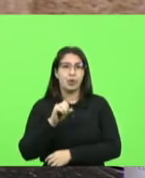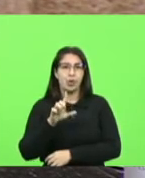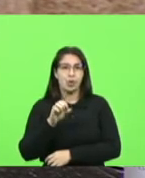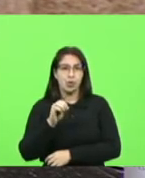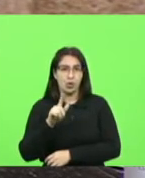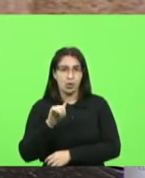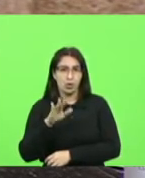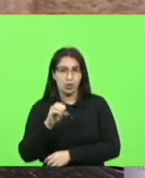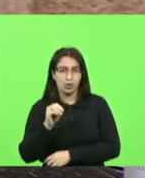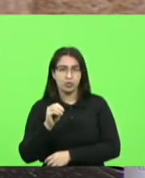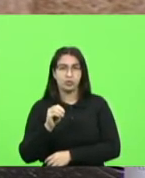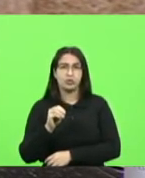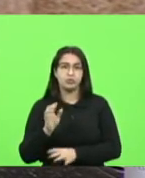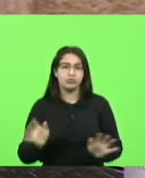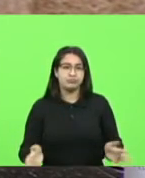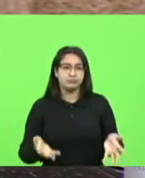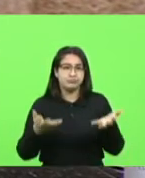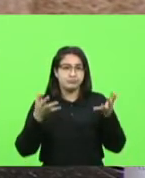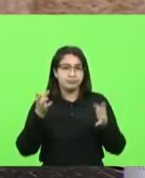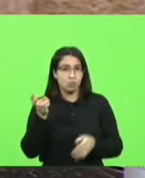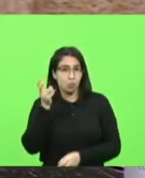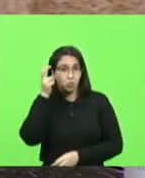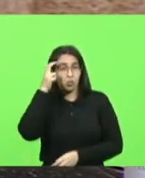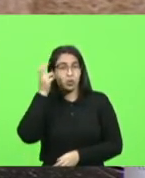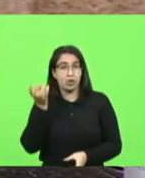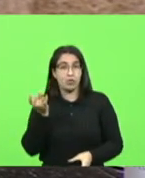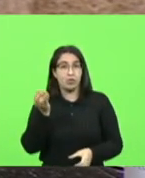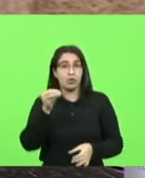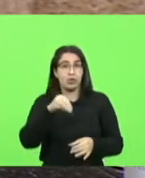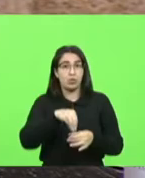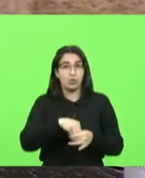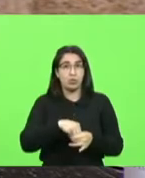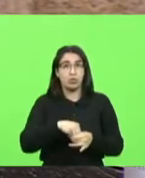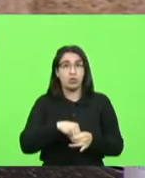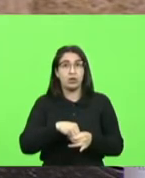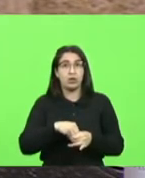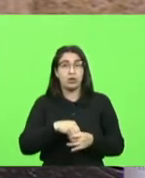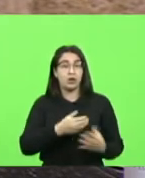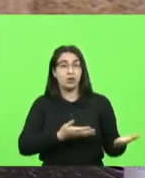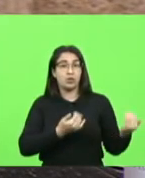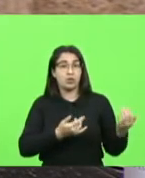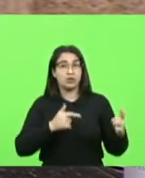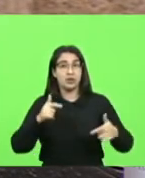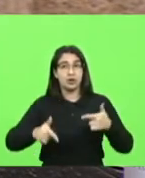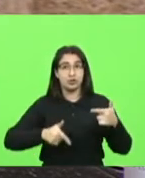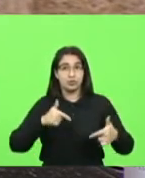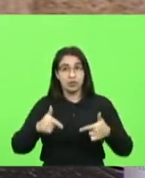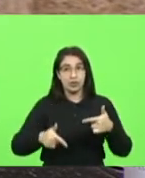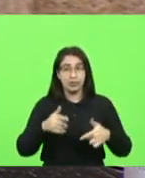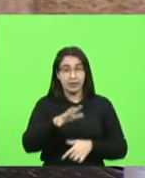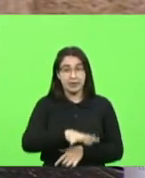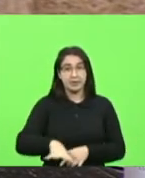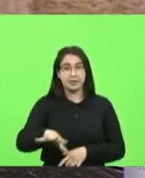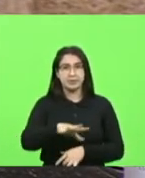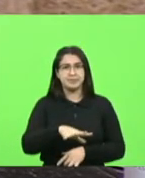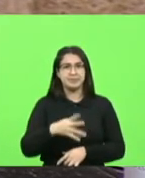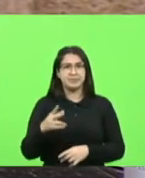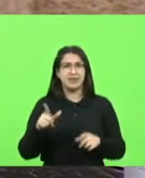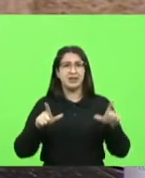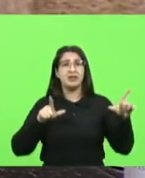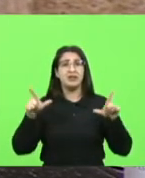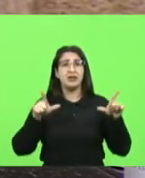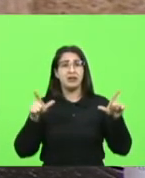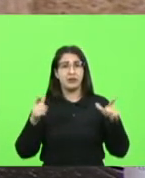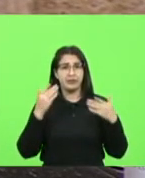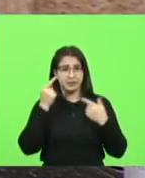inclusive incluir os nossos adolescentes depois no mercado de trabalho esse tempo então foi gasto e eu quero mostrar para os senhores o que